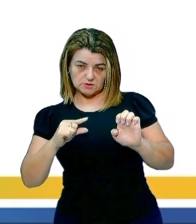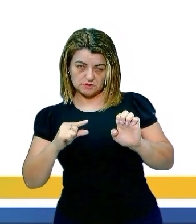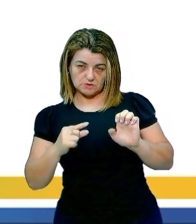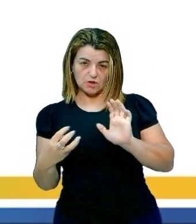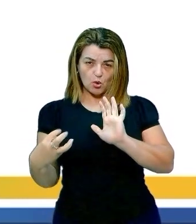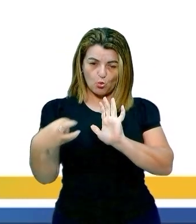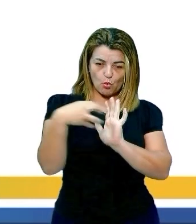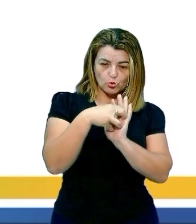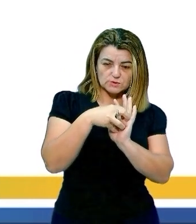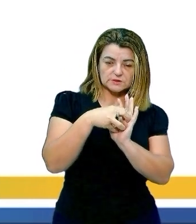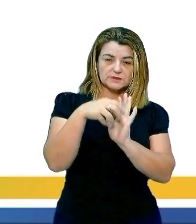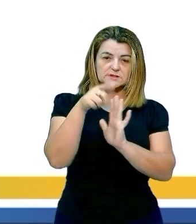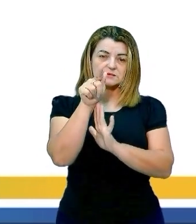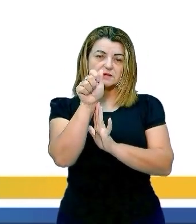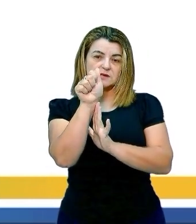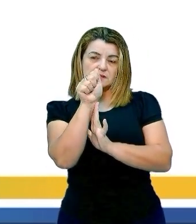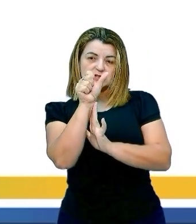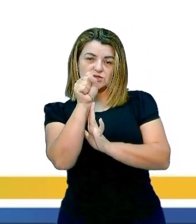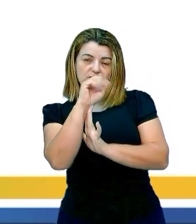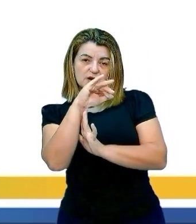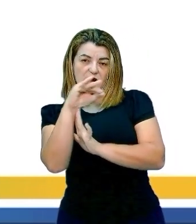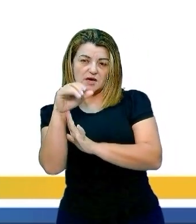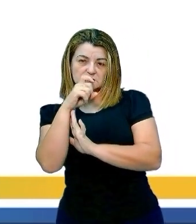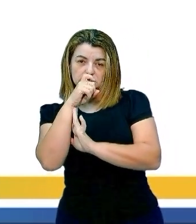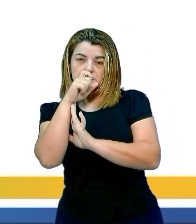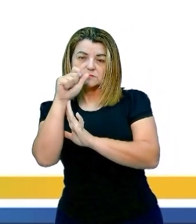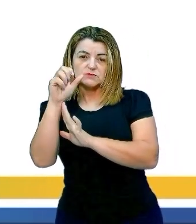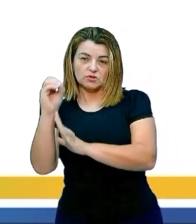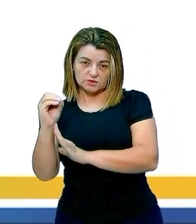oxigênio. Nós estamos falando de dióxido de carbono.